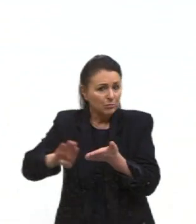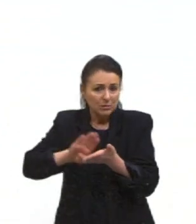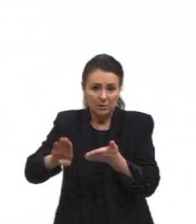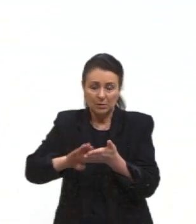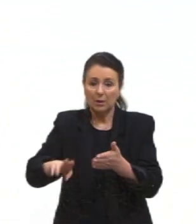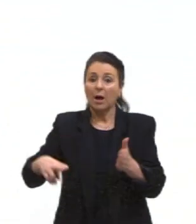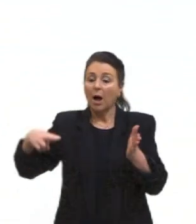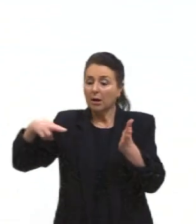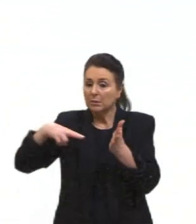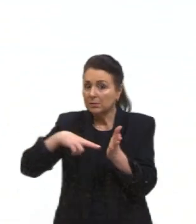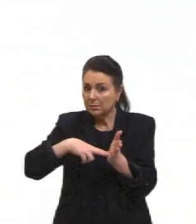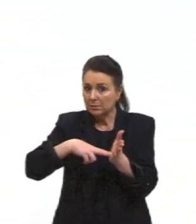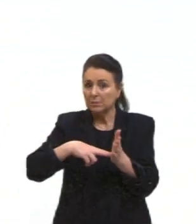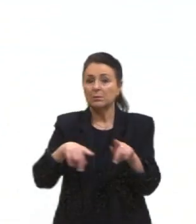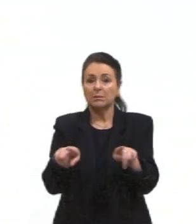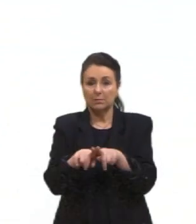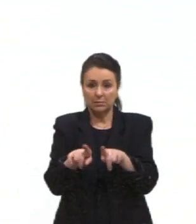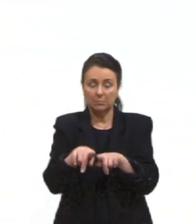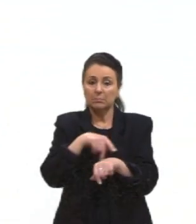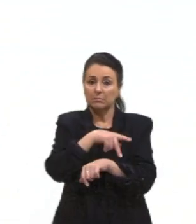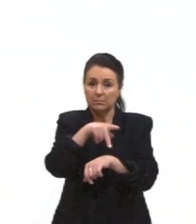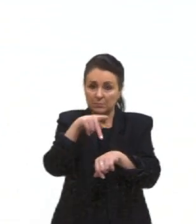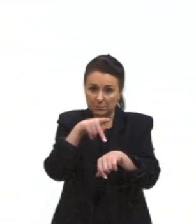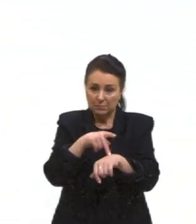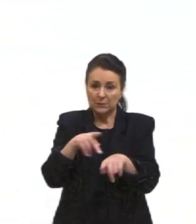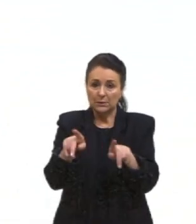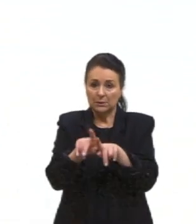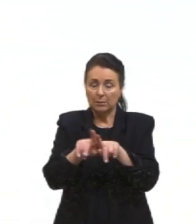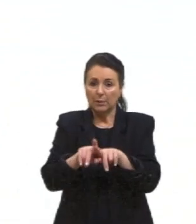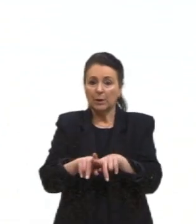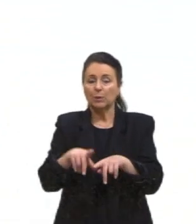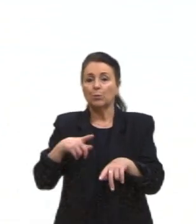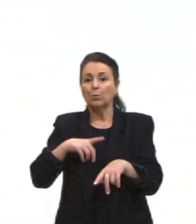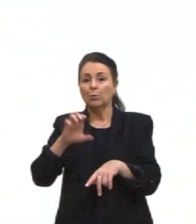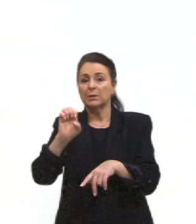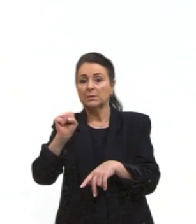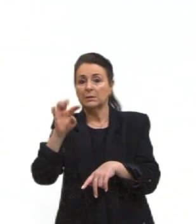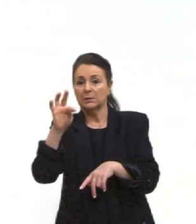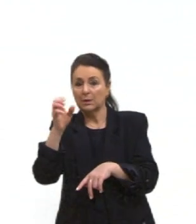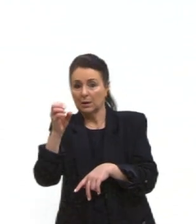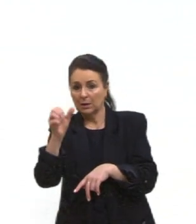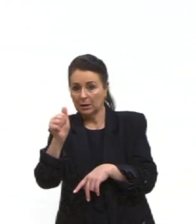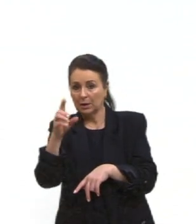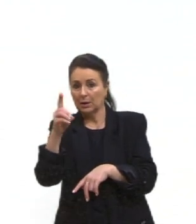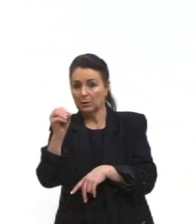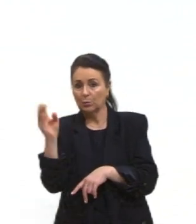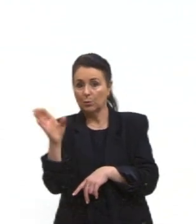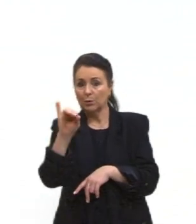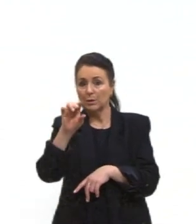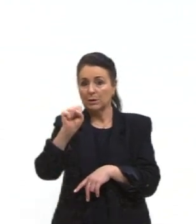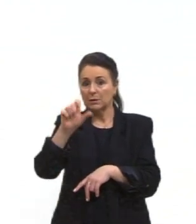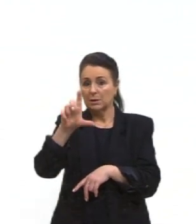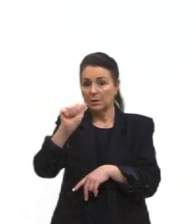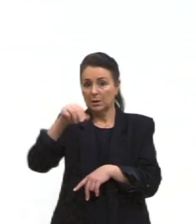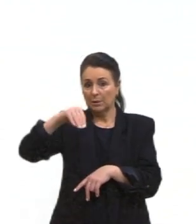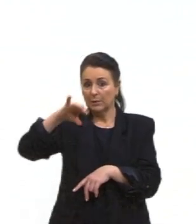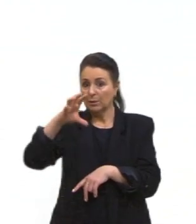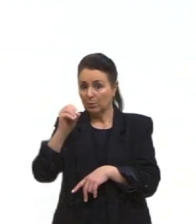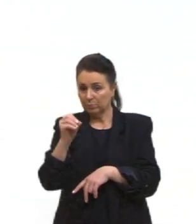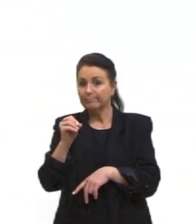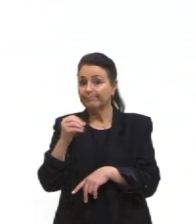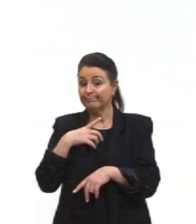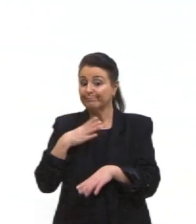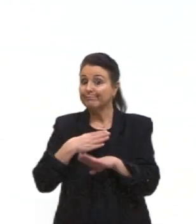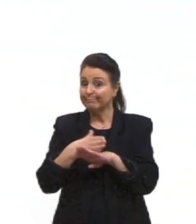Síria também a gente viu, né, o Estado Islâmico, né, fazendo grande força ali sobre essa questão aí, tá.